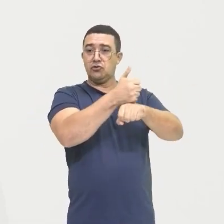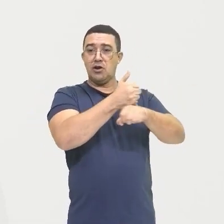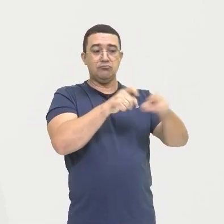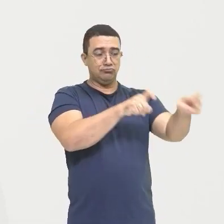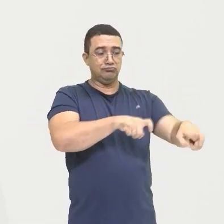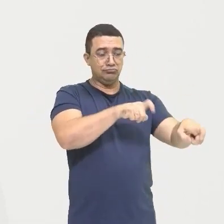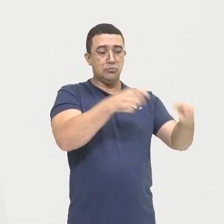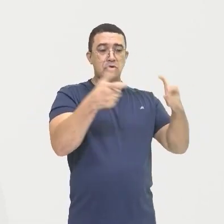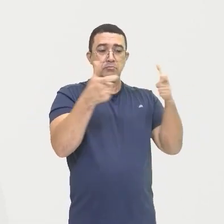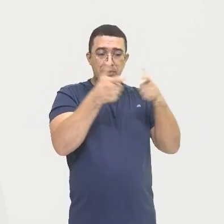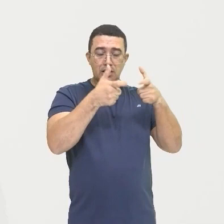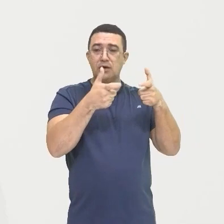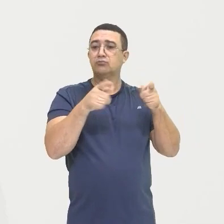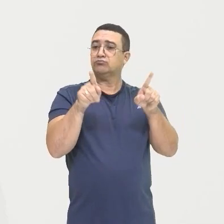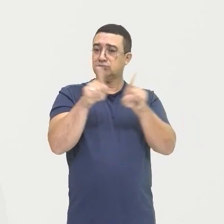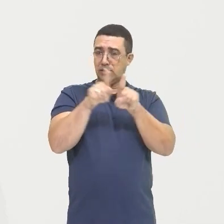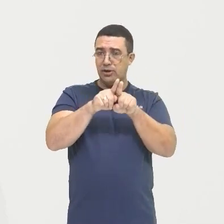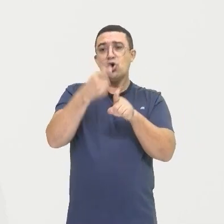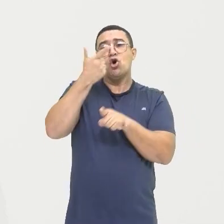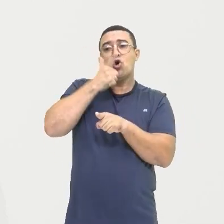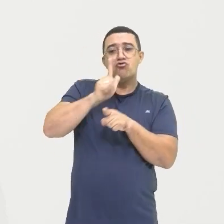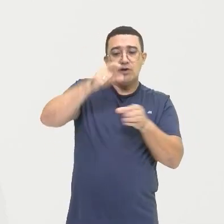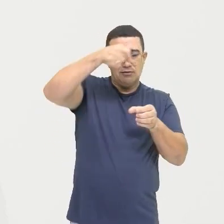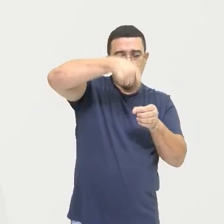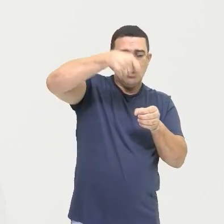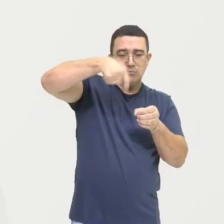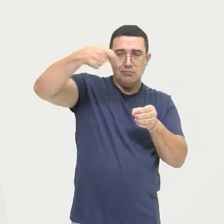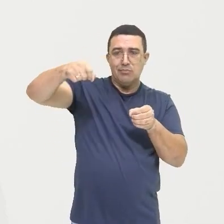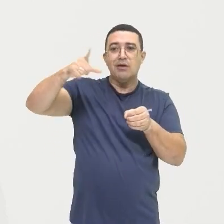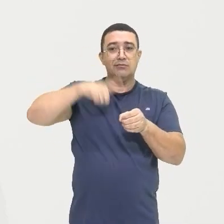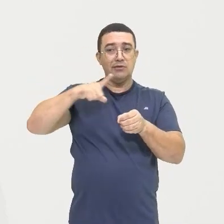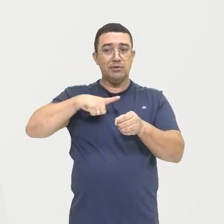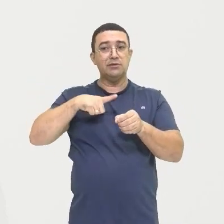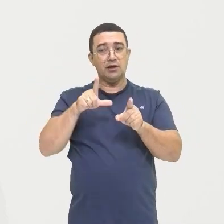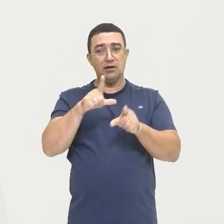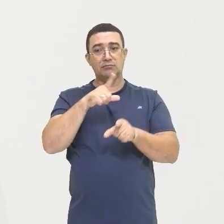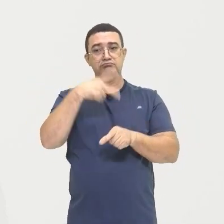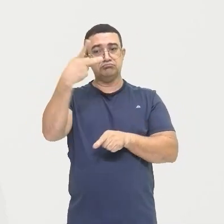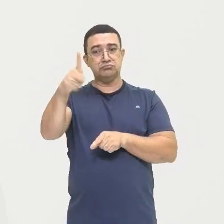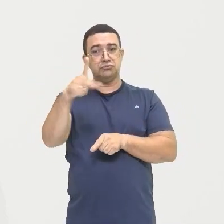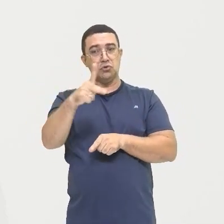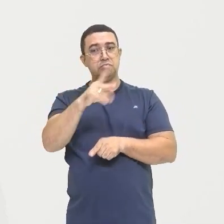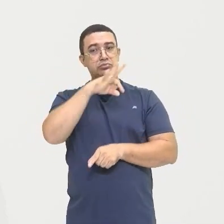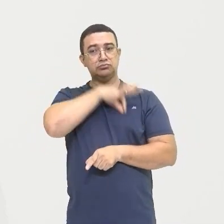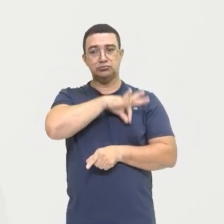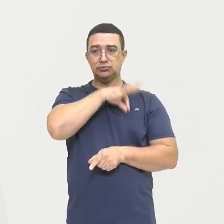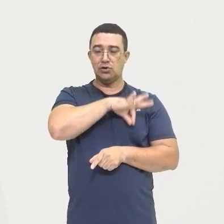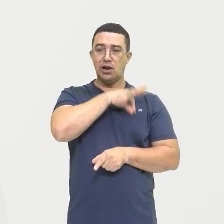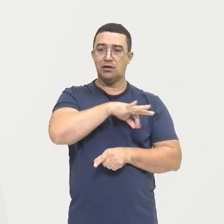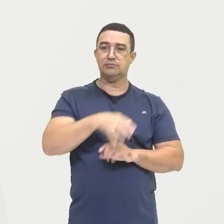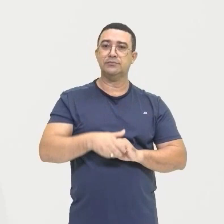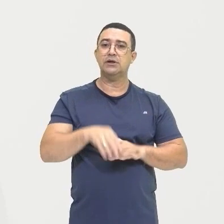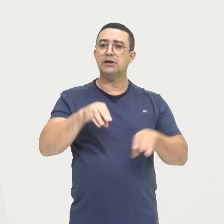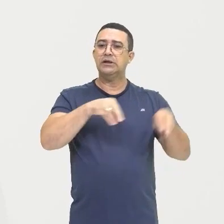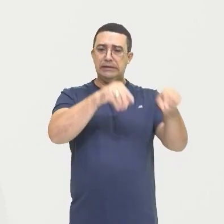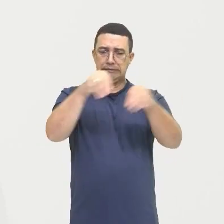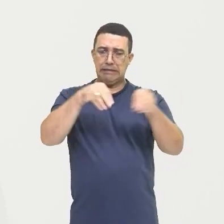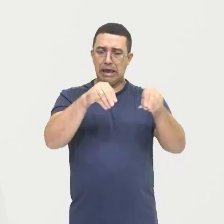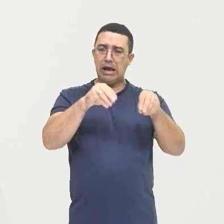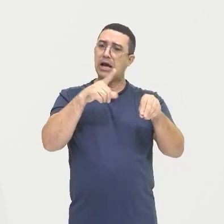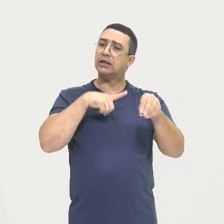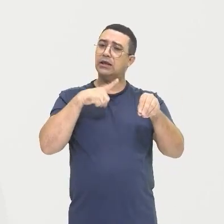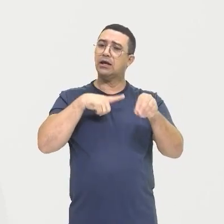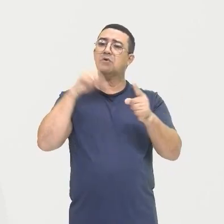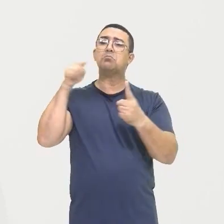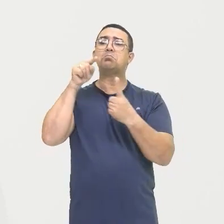Onde produzir Onde tirar O seu sustento A terra Ela possui Gente Uma função social A gente